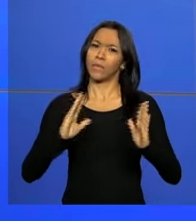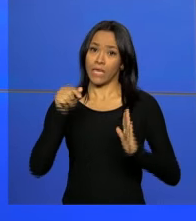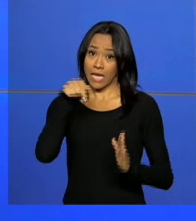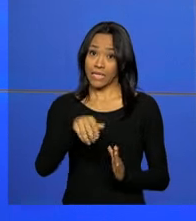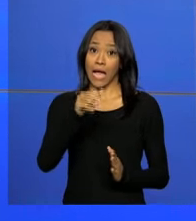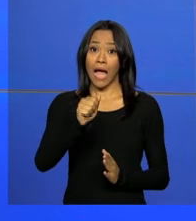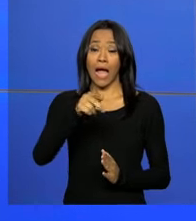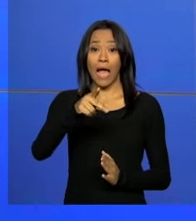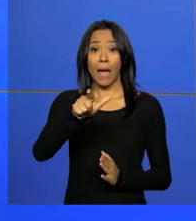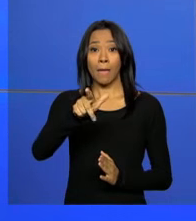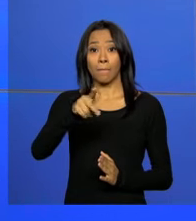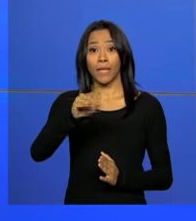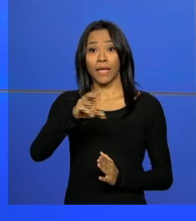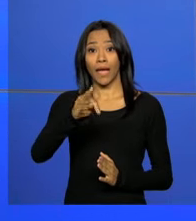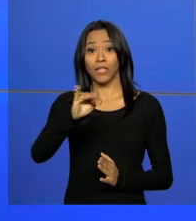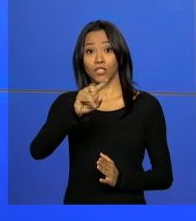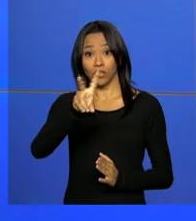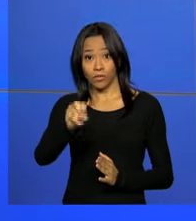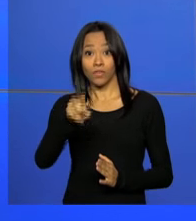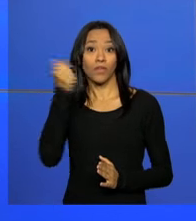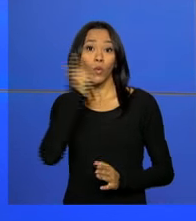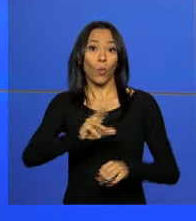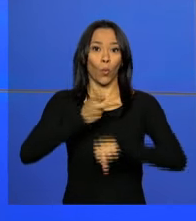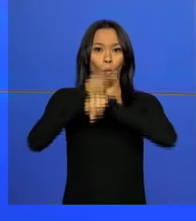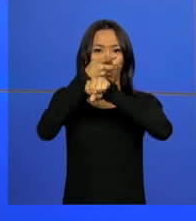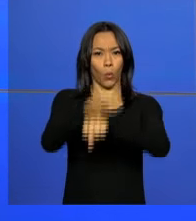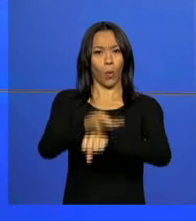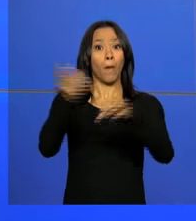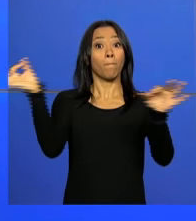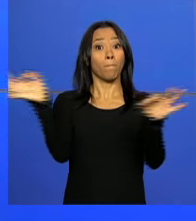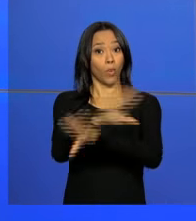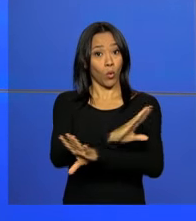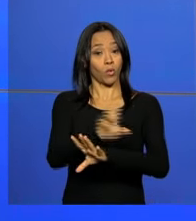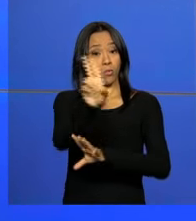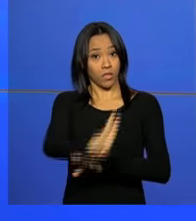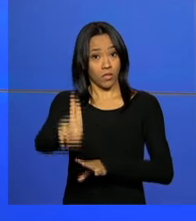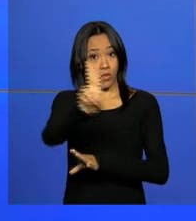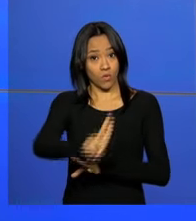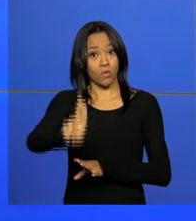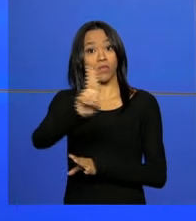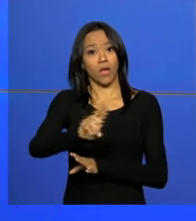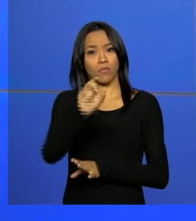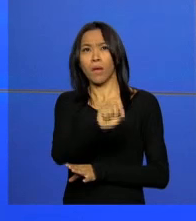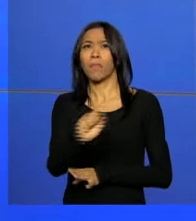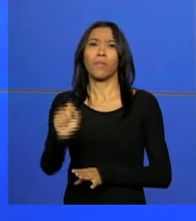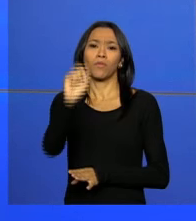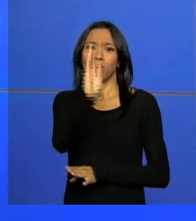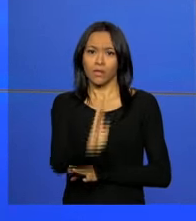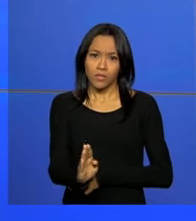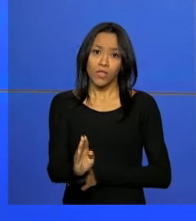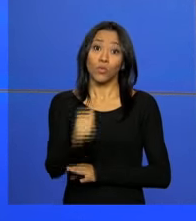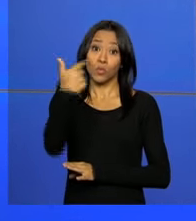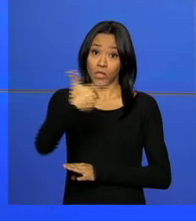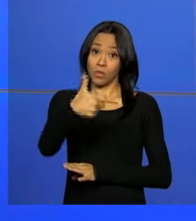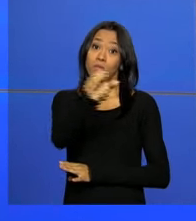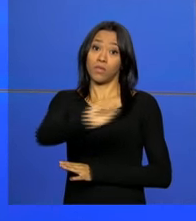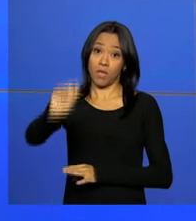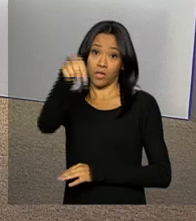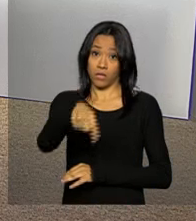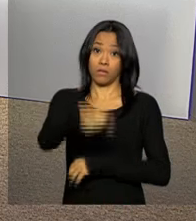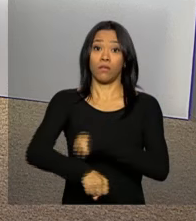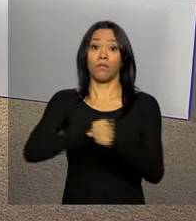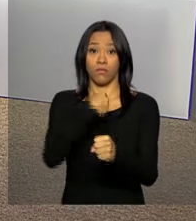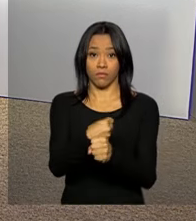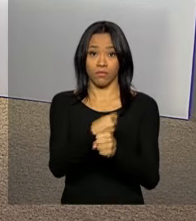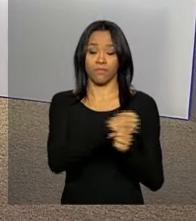aplicativo vencedor desse desafio esteja pronto para ser baixado por usuários de todo o país no segundo semestre deste ano.